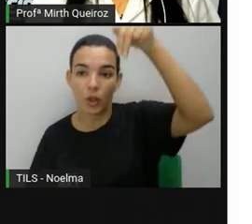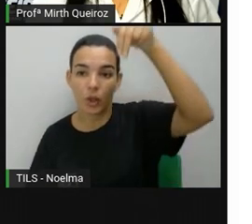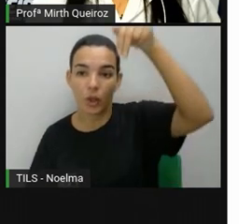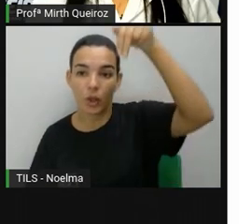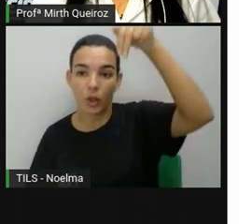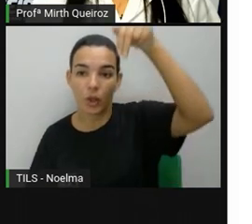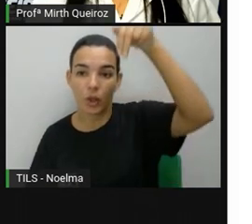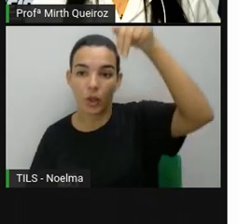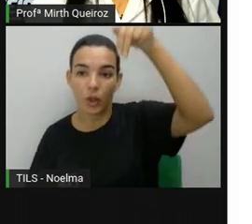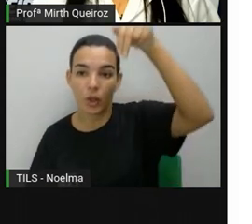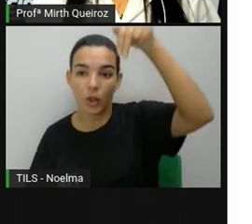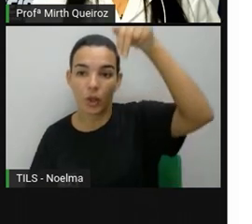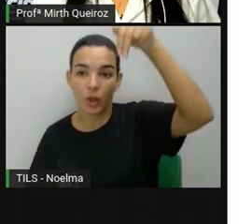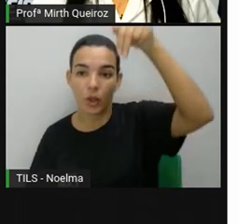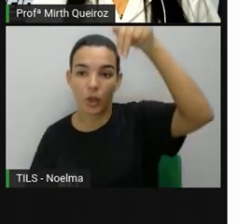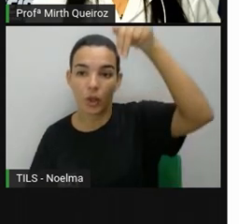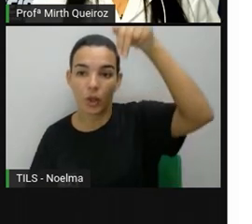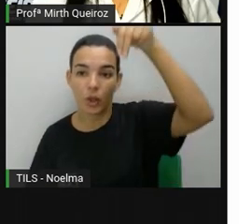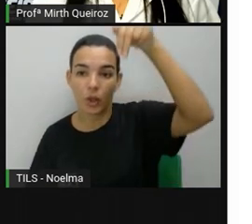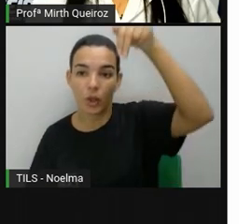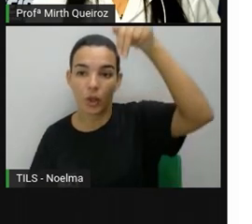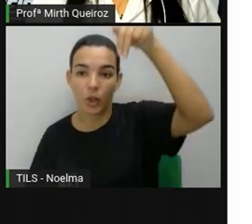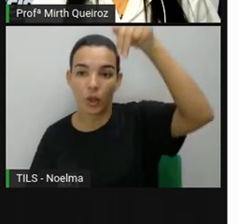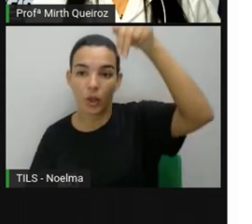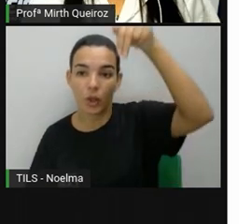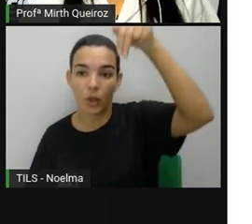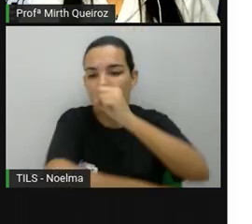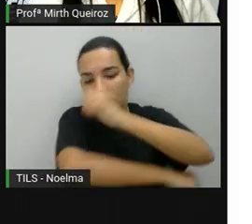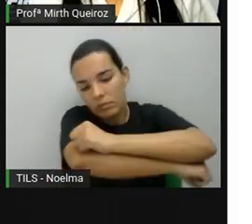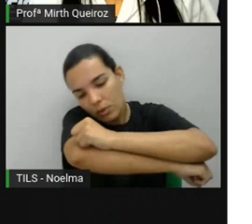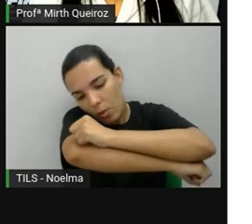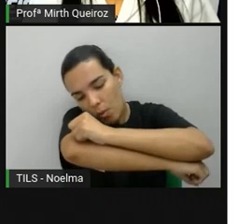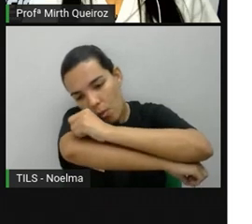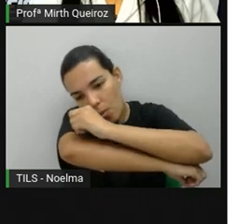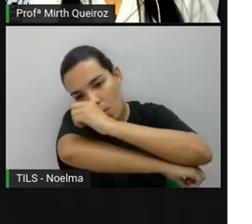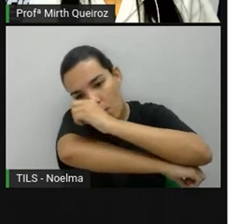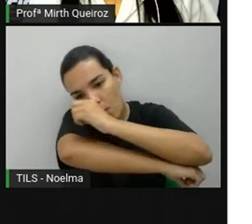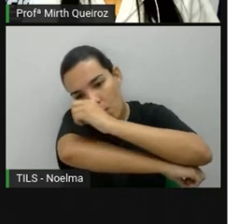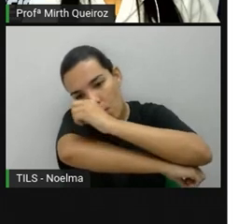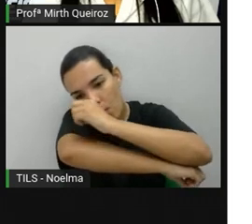leste é onde nasce o Sol, o Sol, a nascente, né?